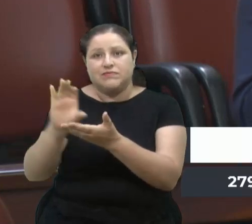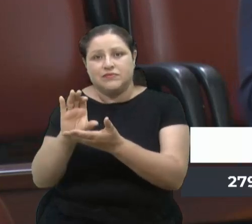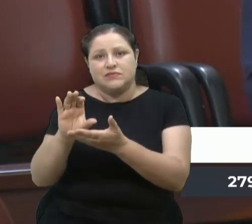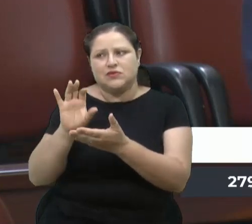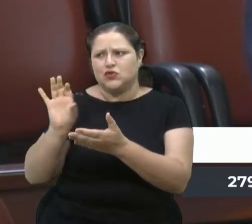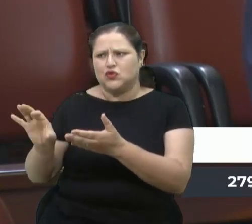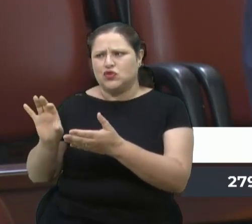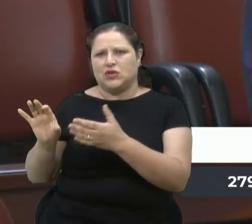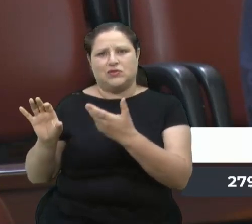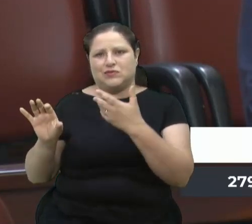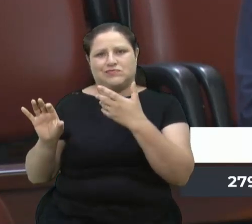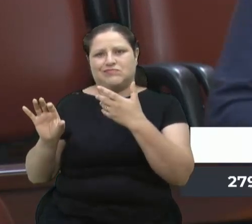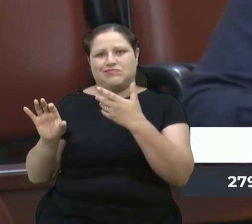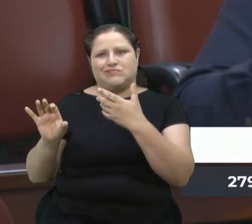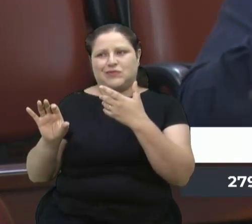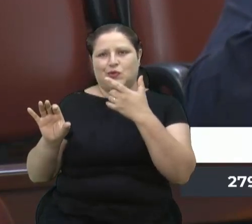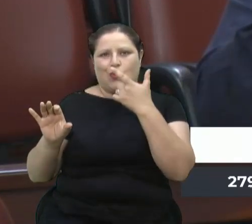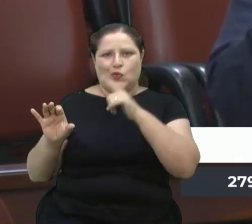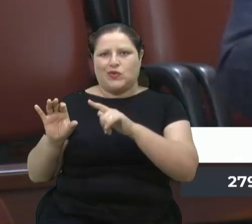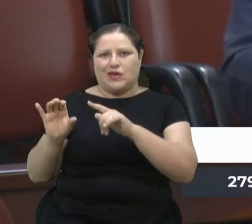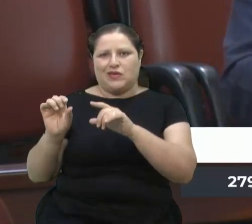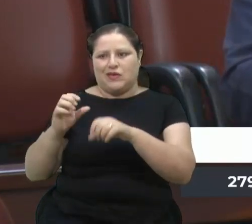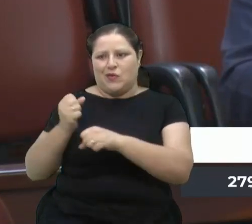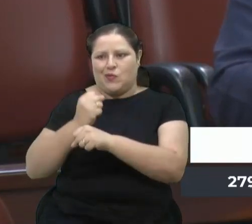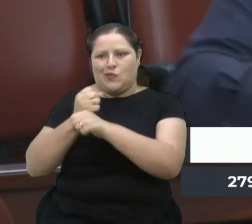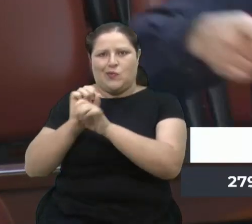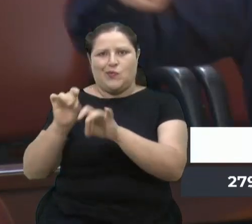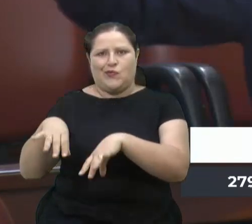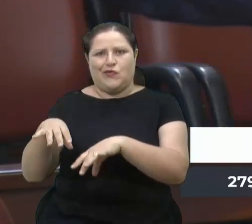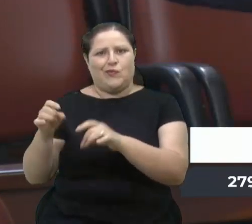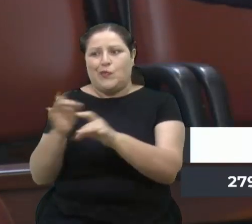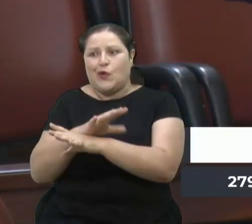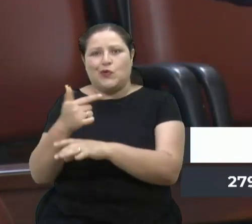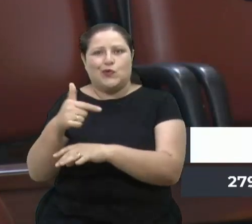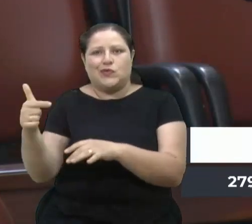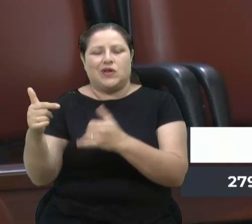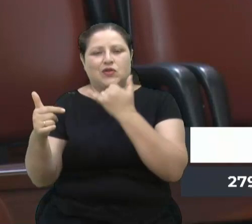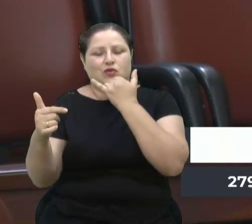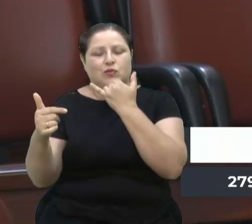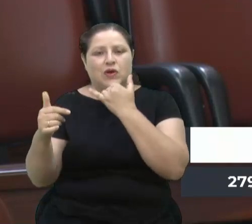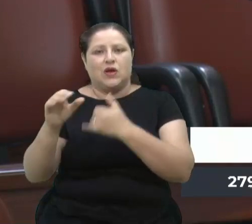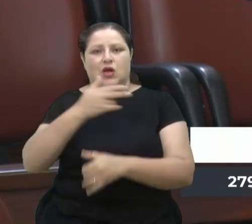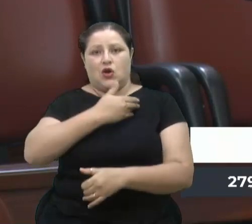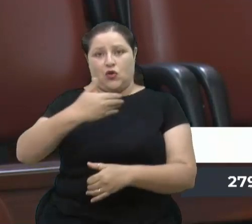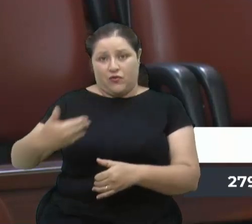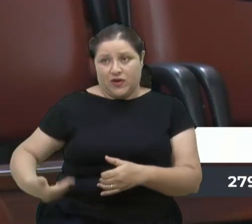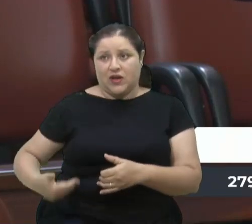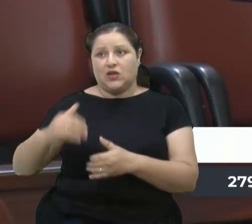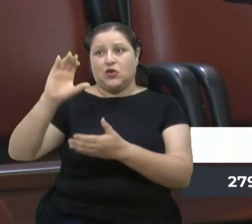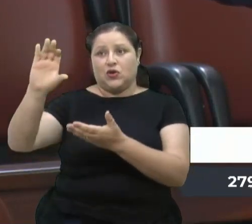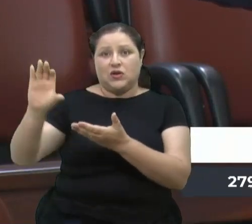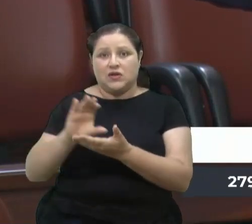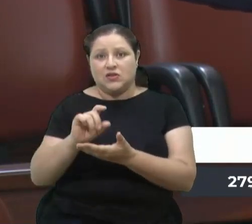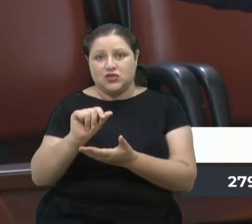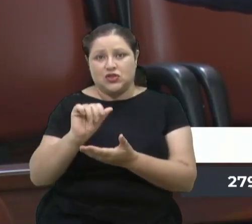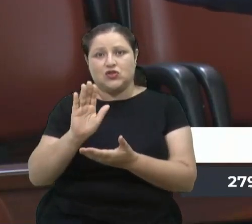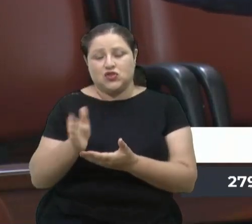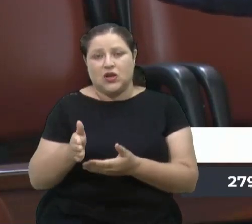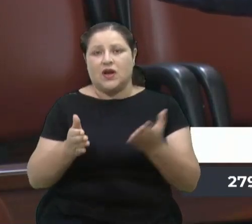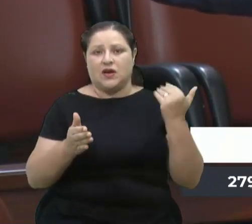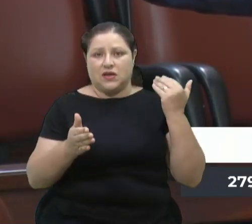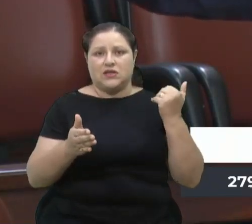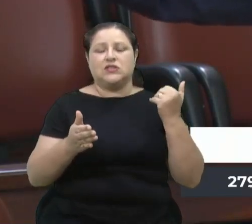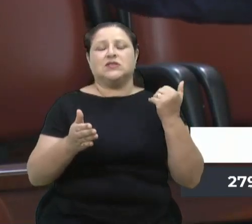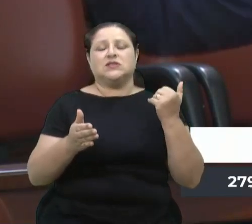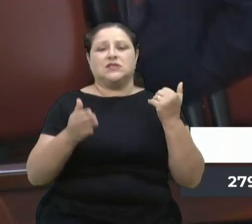Sempre tem alguma coisa para terminar. O governador mandou dinheiro. Tiraram aquele CTG lá do rincão da lealdade, dizendo que ia ser